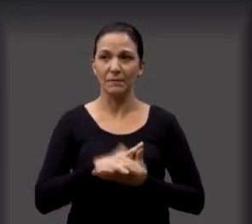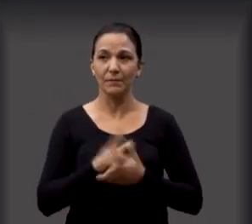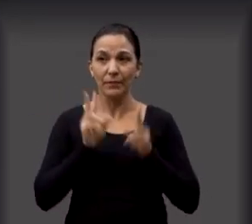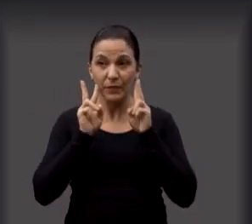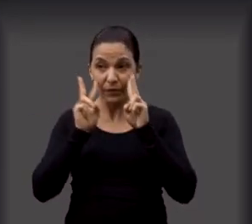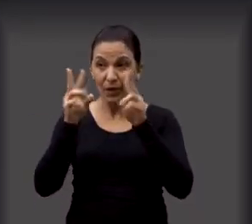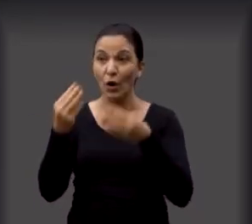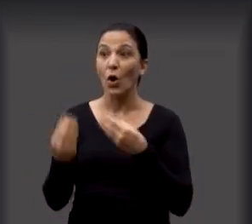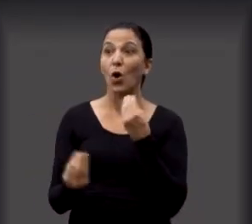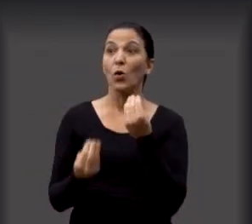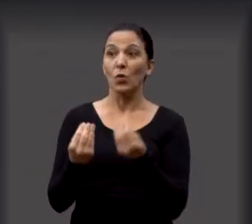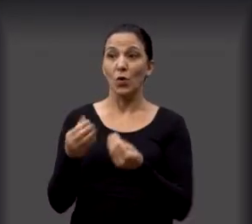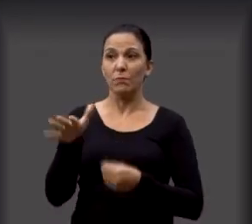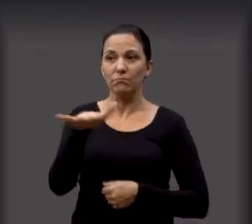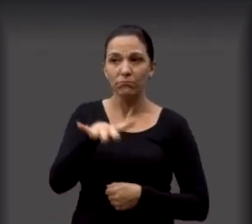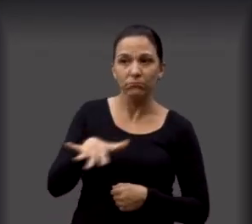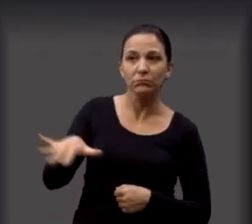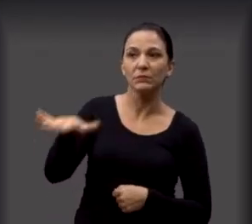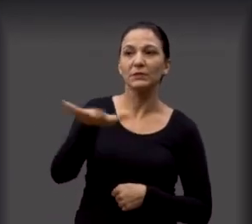aqui,